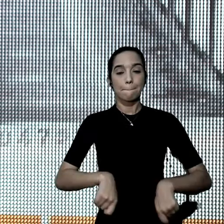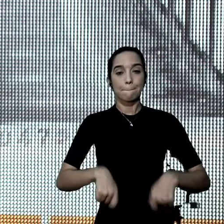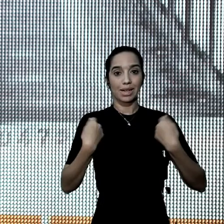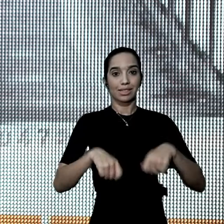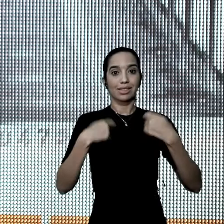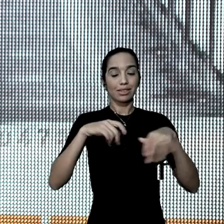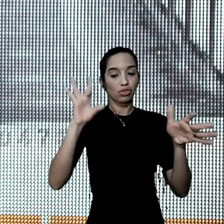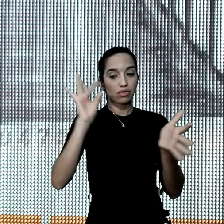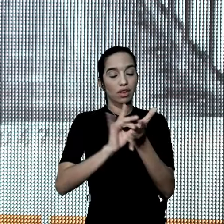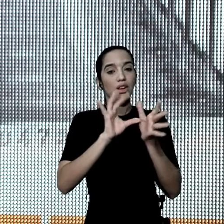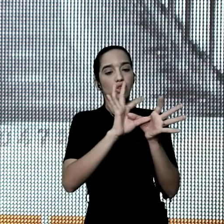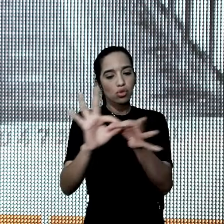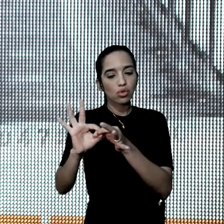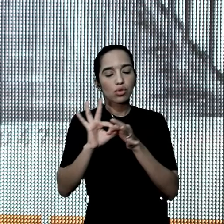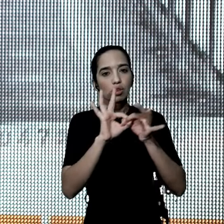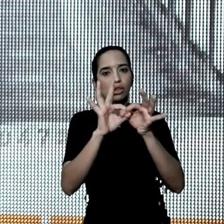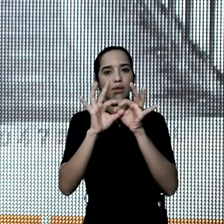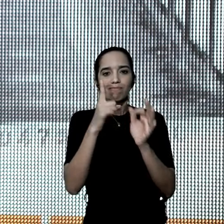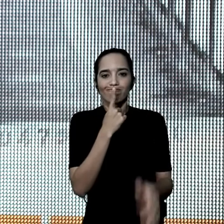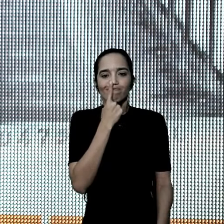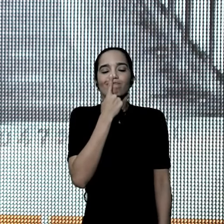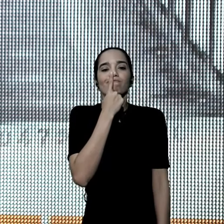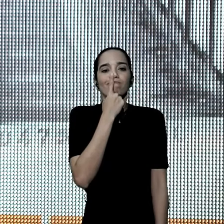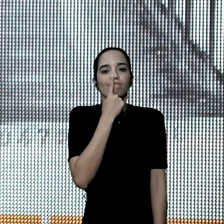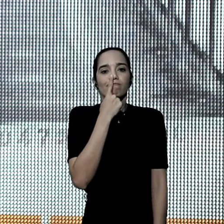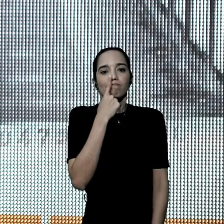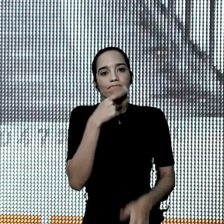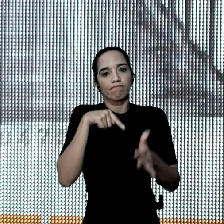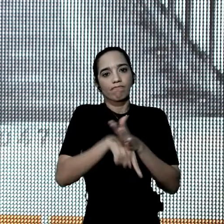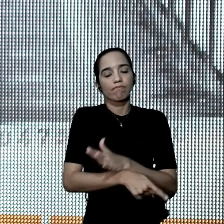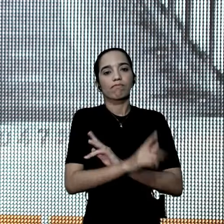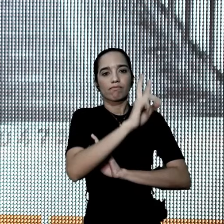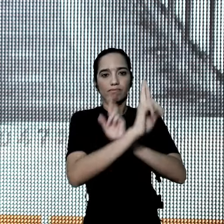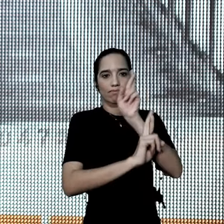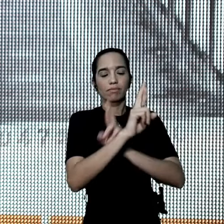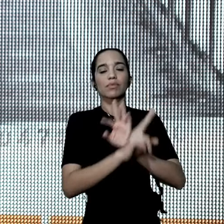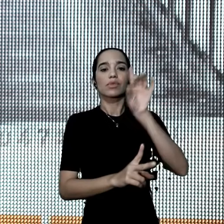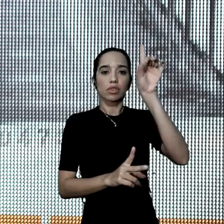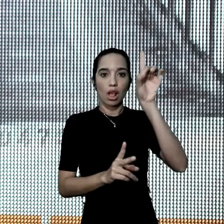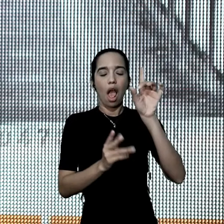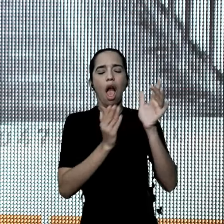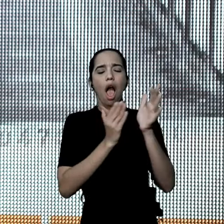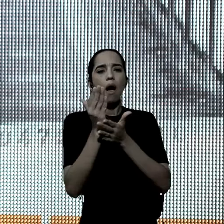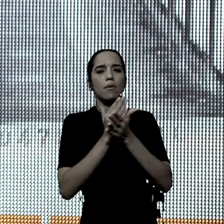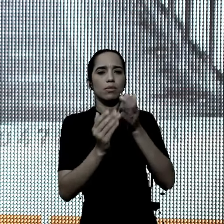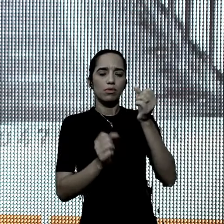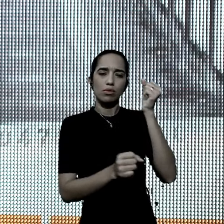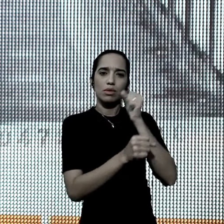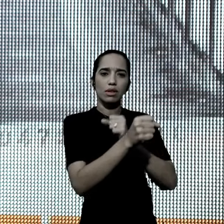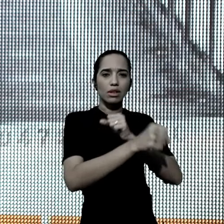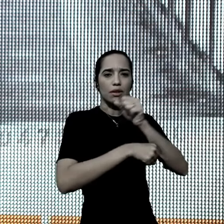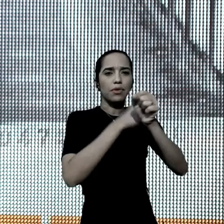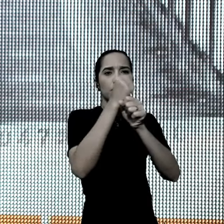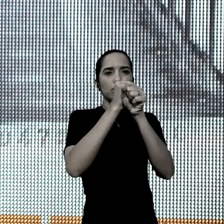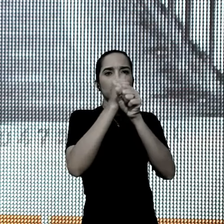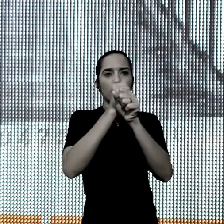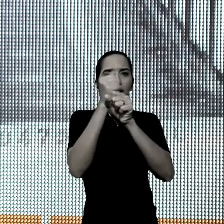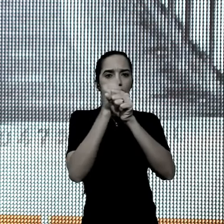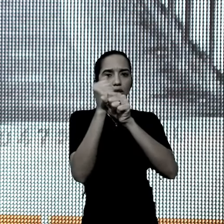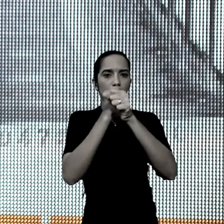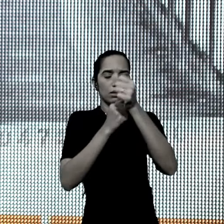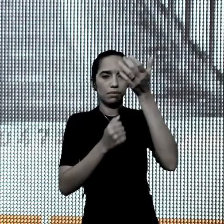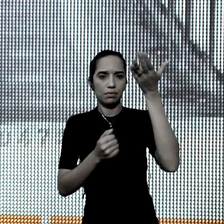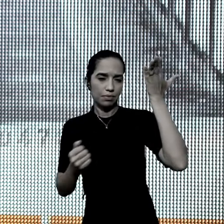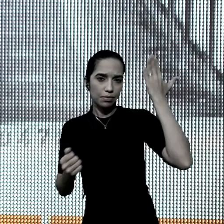conexão mais íntima e mais profunda com Deus. Alguns anos atrás, no início da minha caminhada de fé,